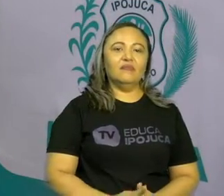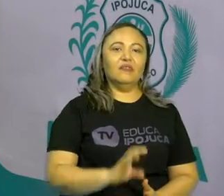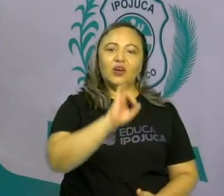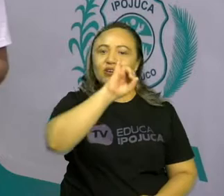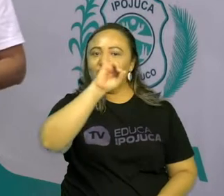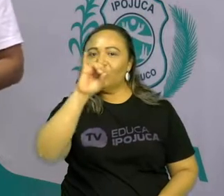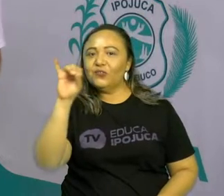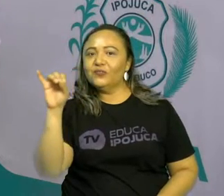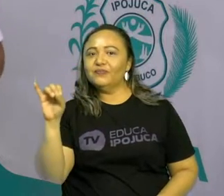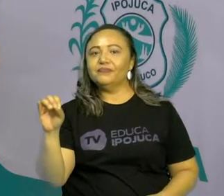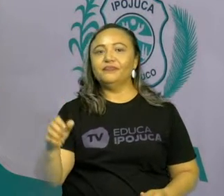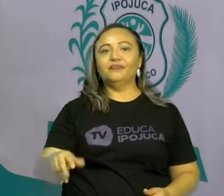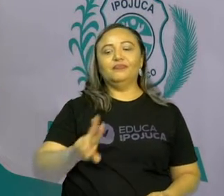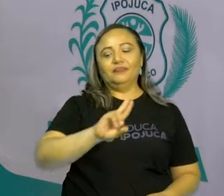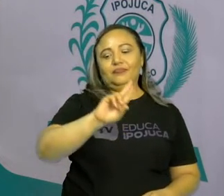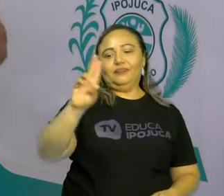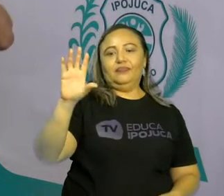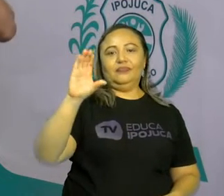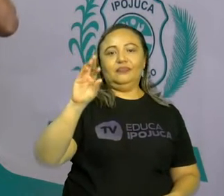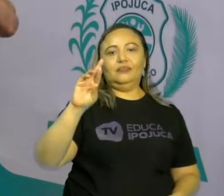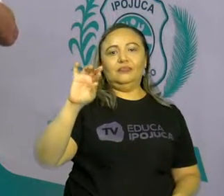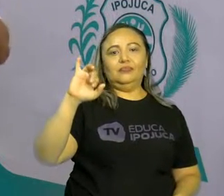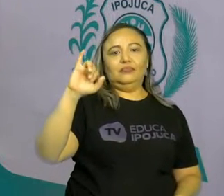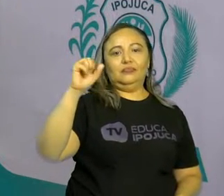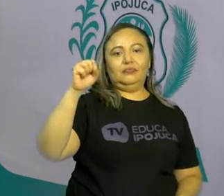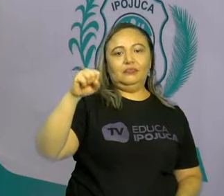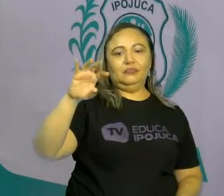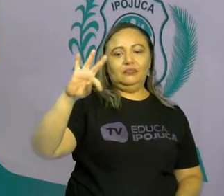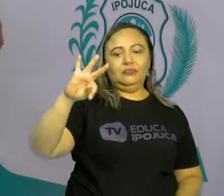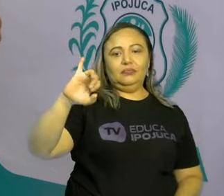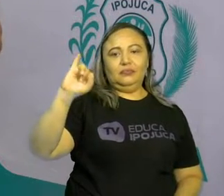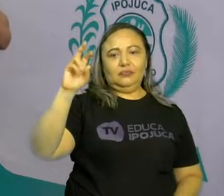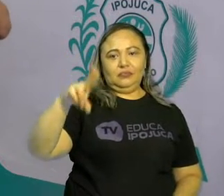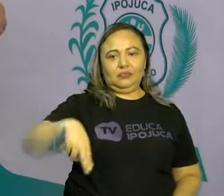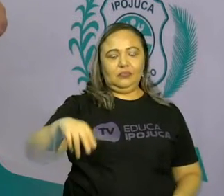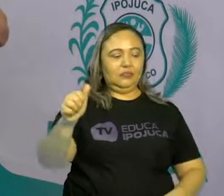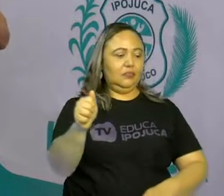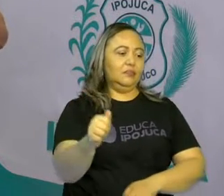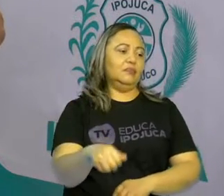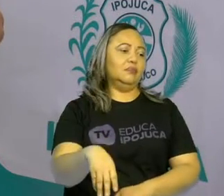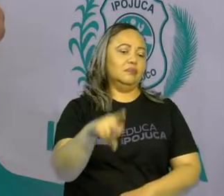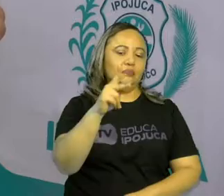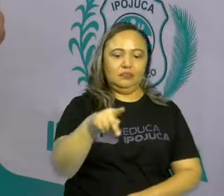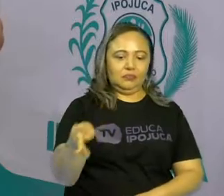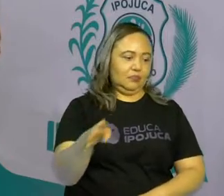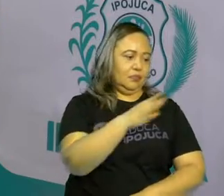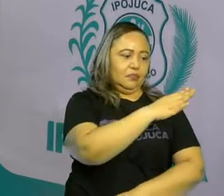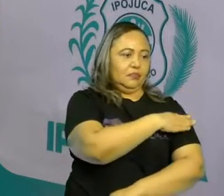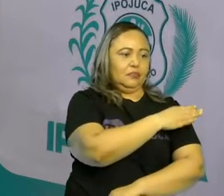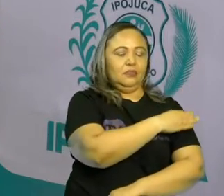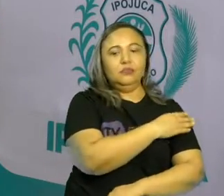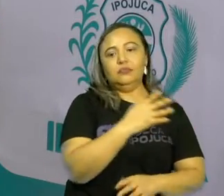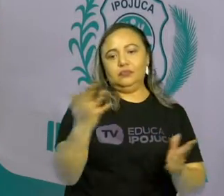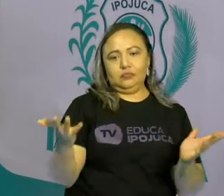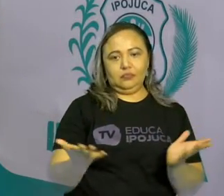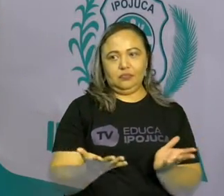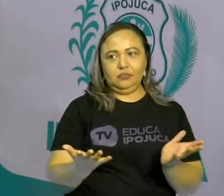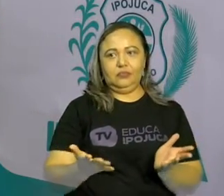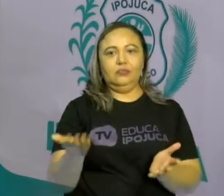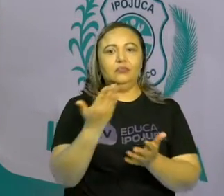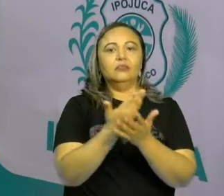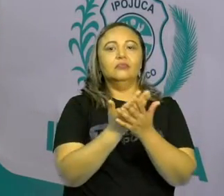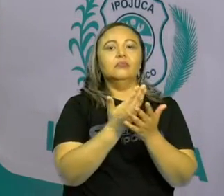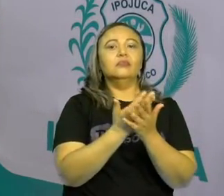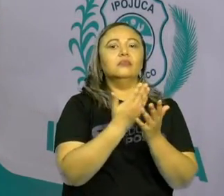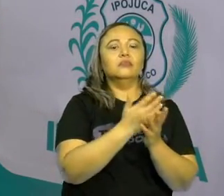Olá, meu nome é Cristina Chagas, sou professora do quarto ano e hoje nós vamos ter uma aula de geografia